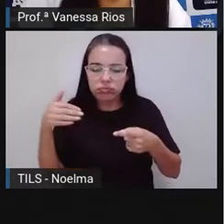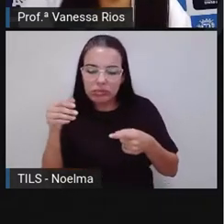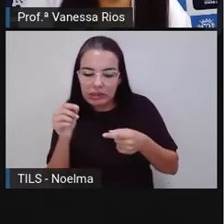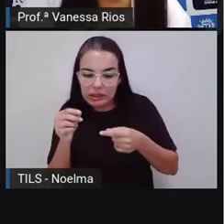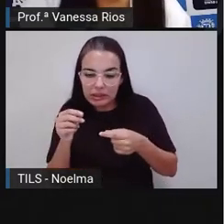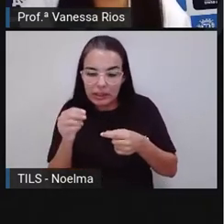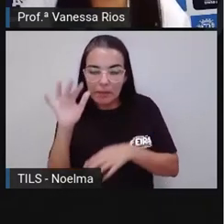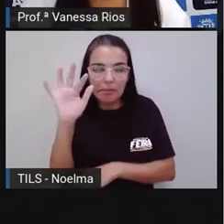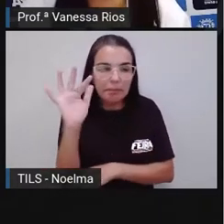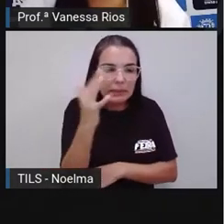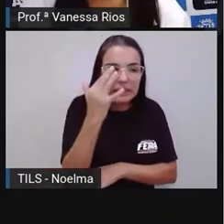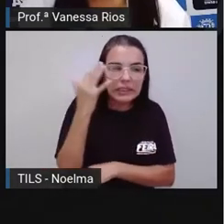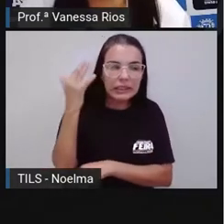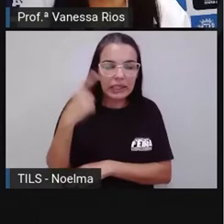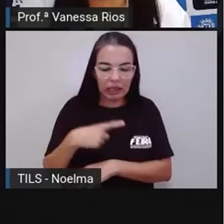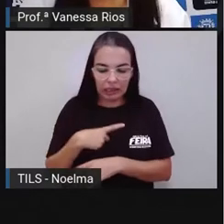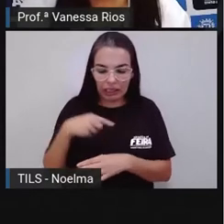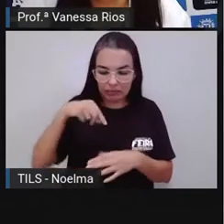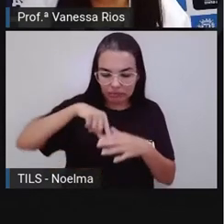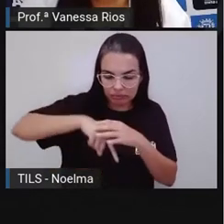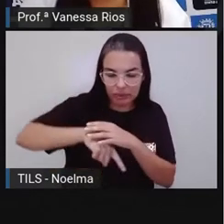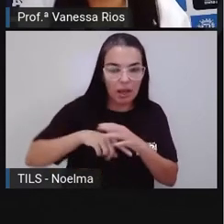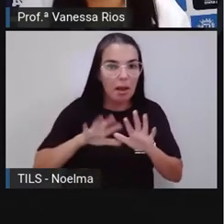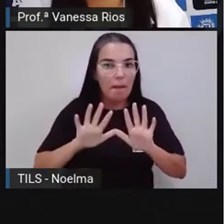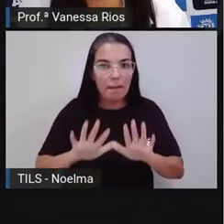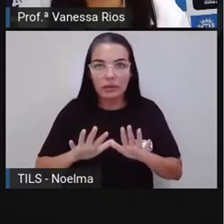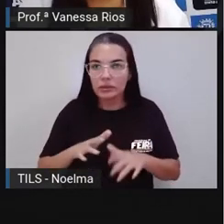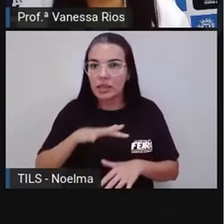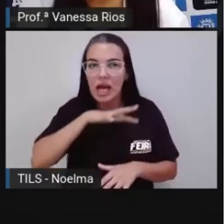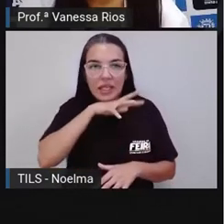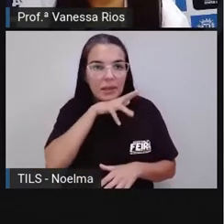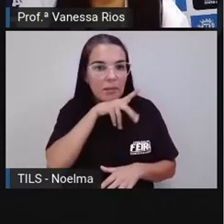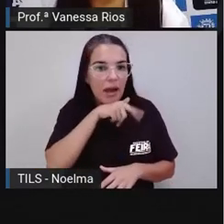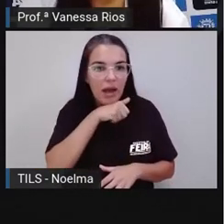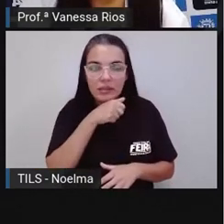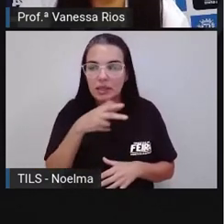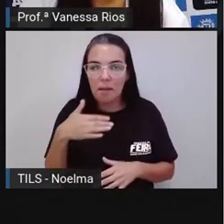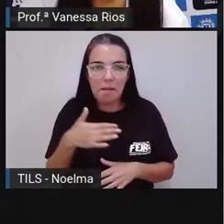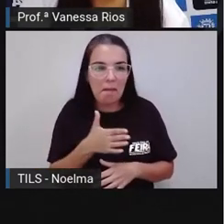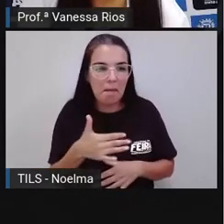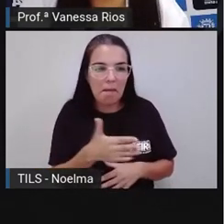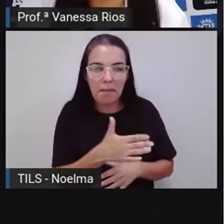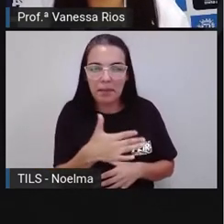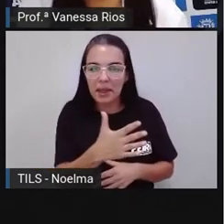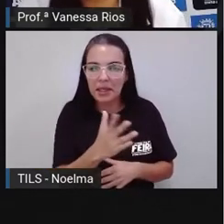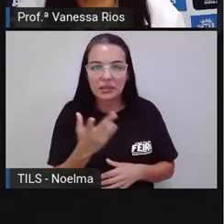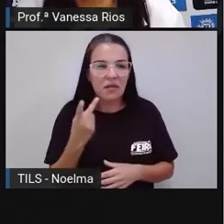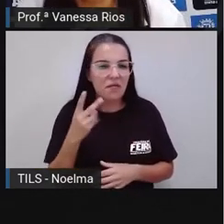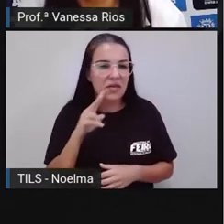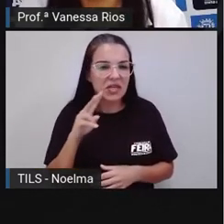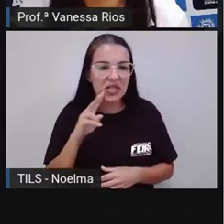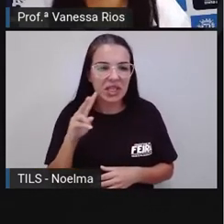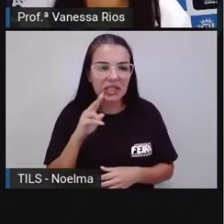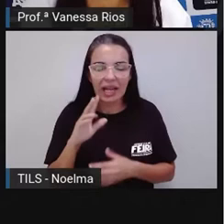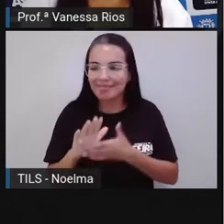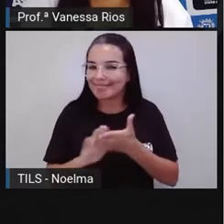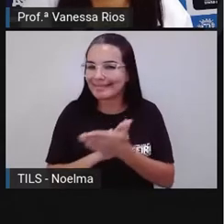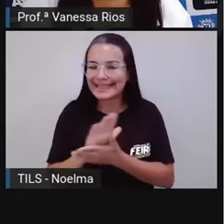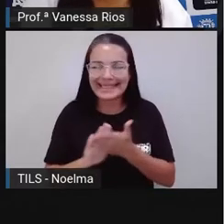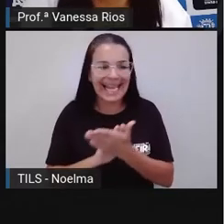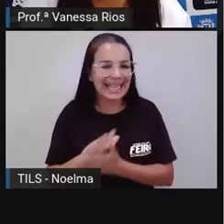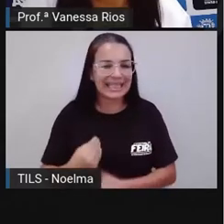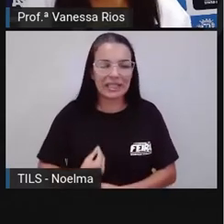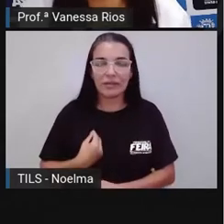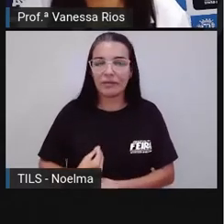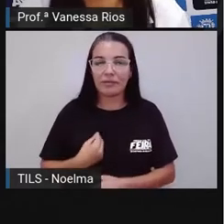sobreviver, mas aí animais e outros tipos de vegetação de plantas aquáticas não